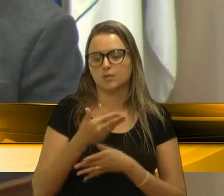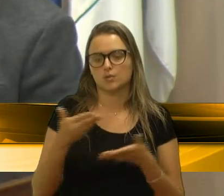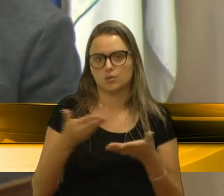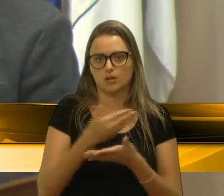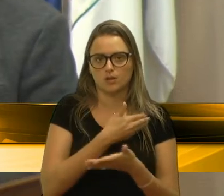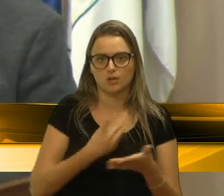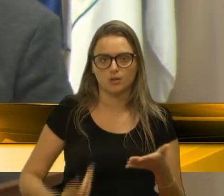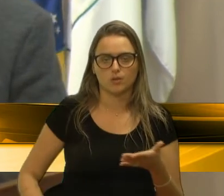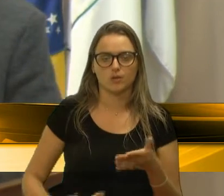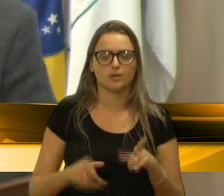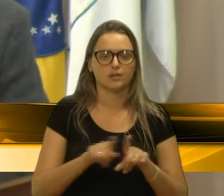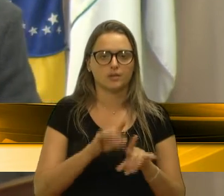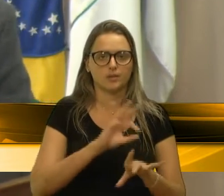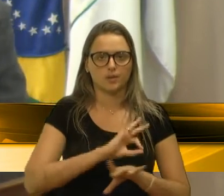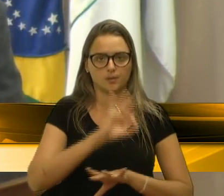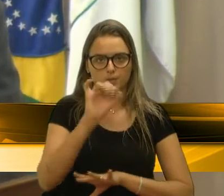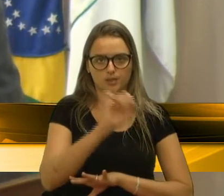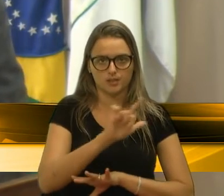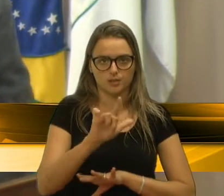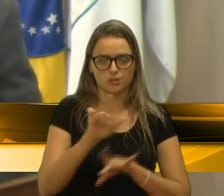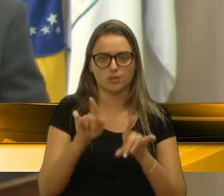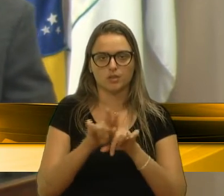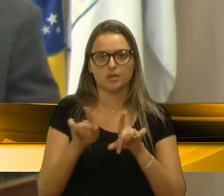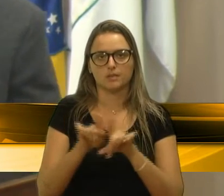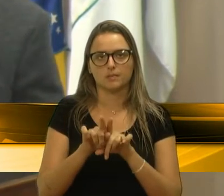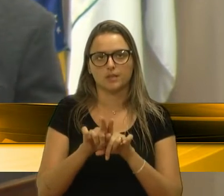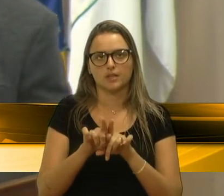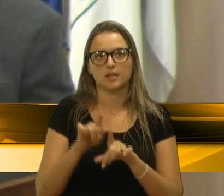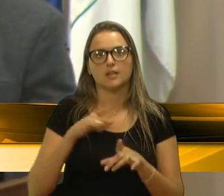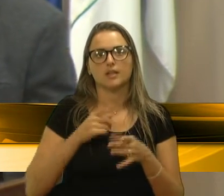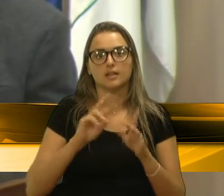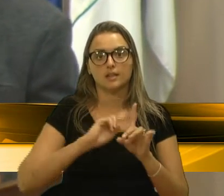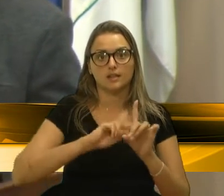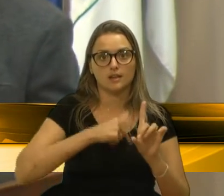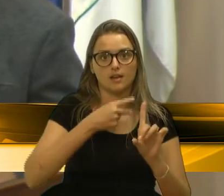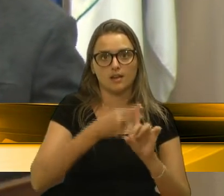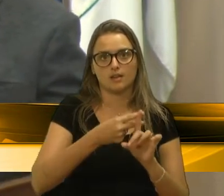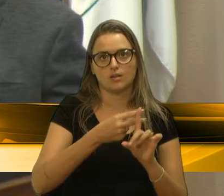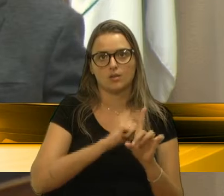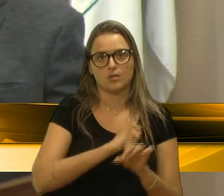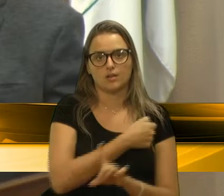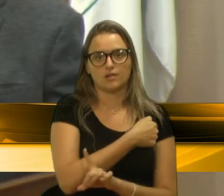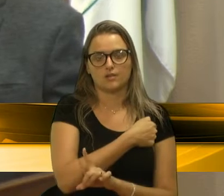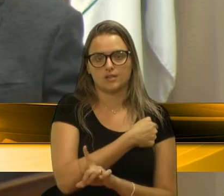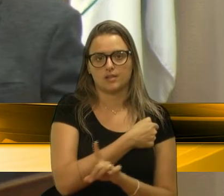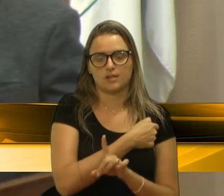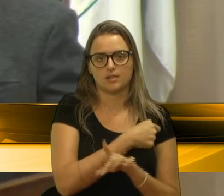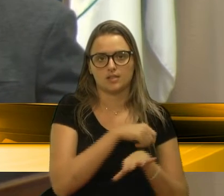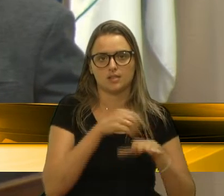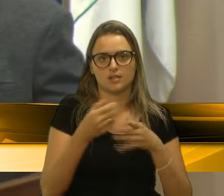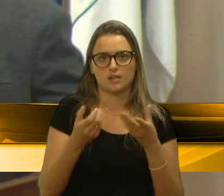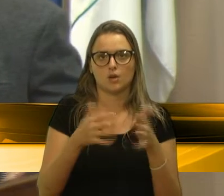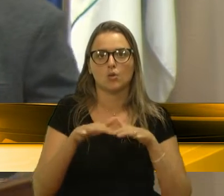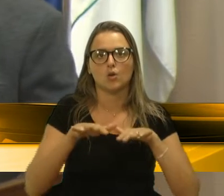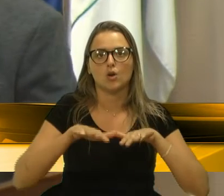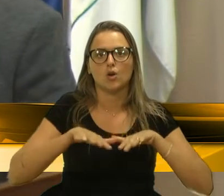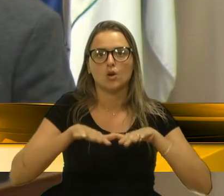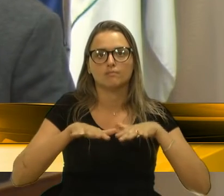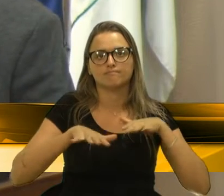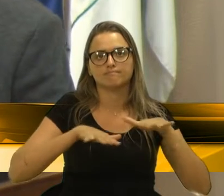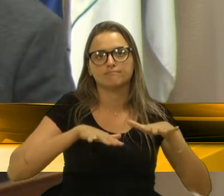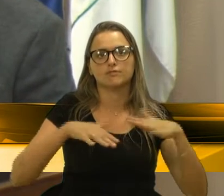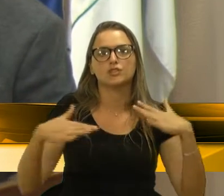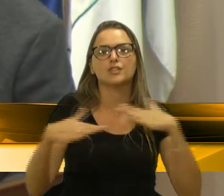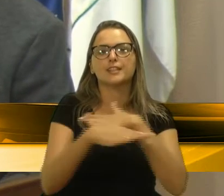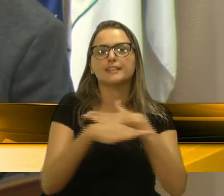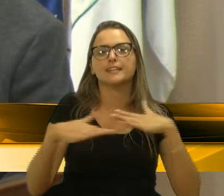à Guarda Municipal, à fiscalização de trânsito, que redobrem as ações de fiscalização de trânsito em Caxias do Sul. Só